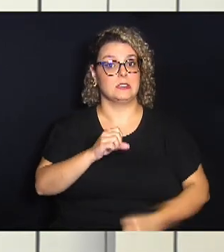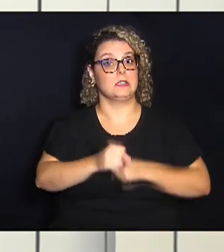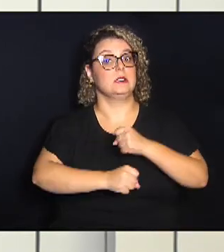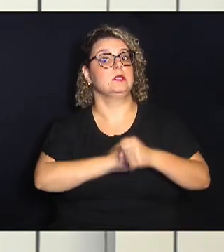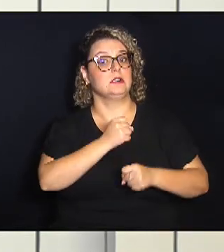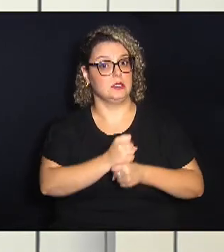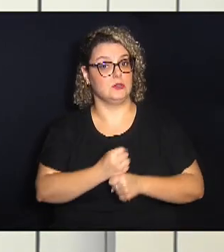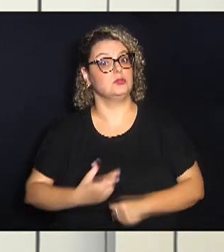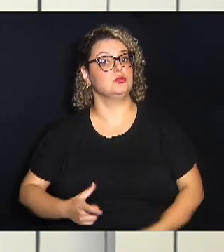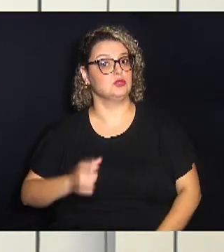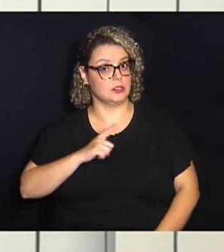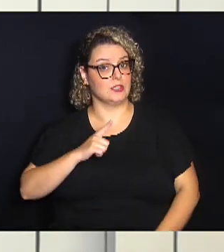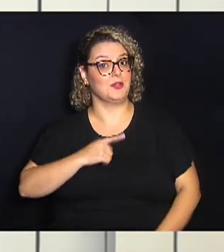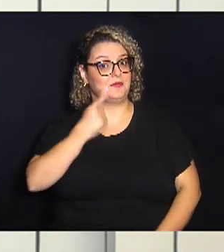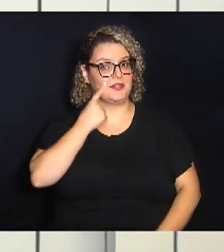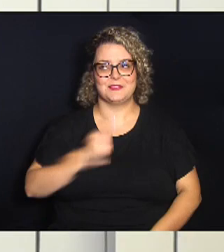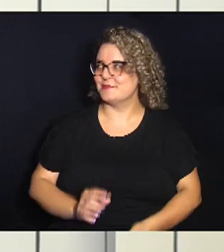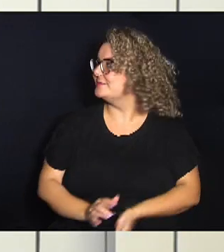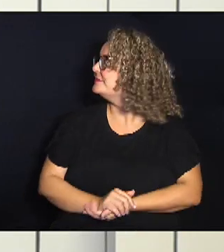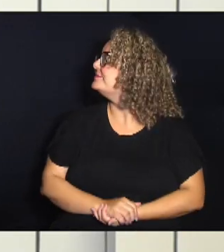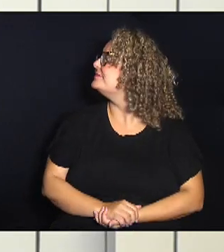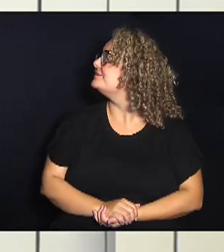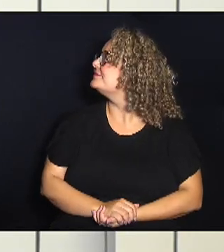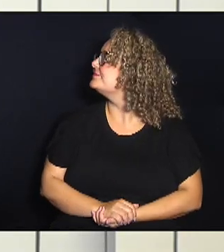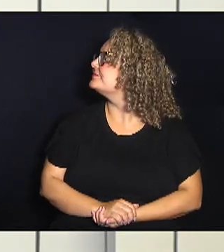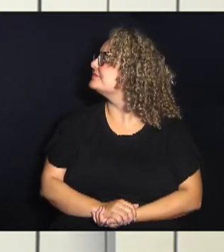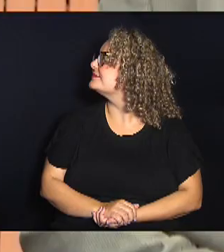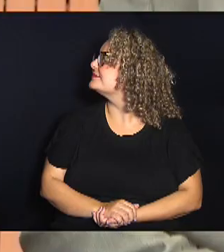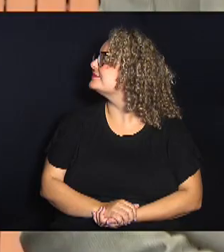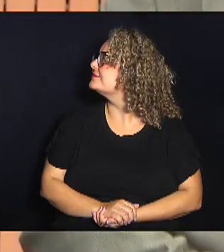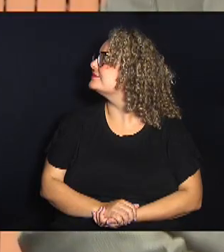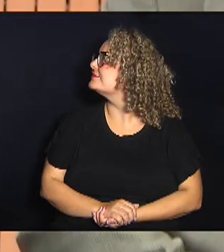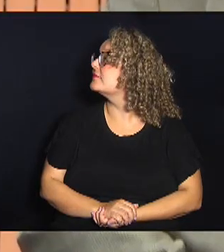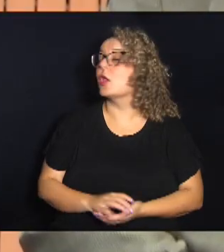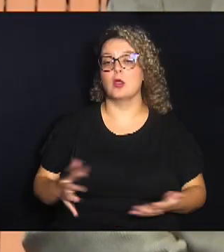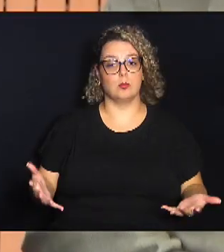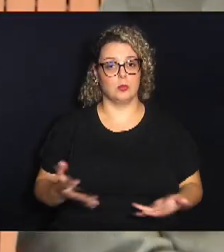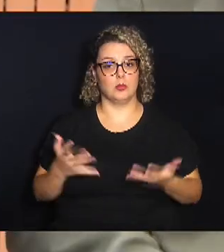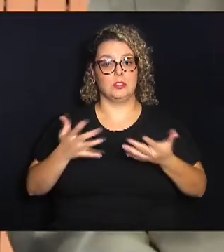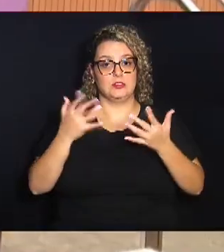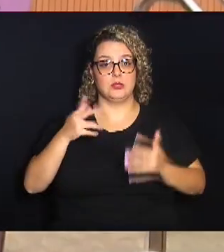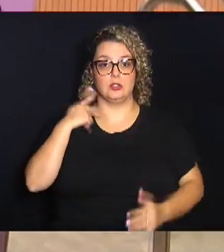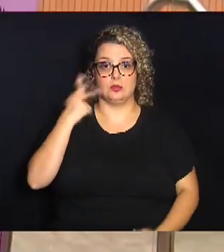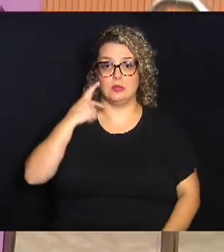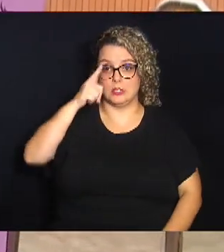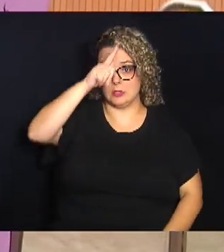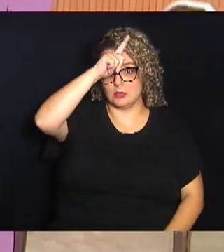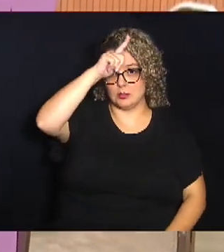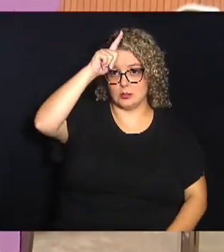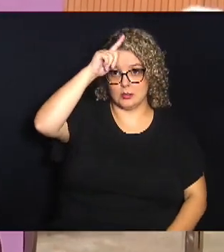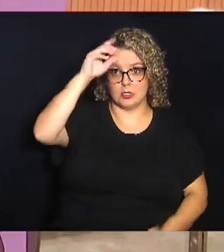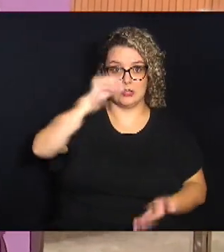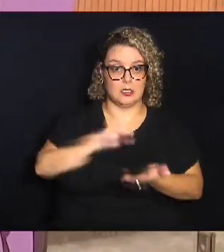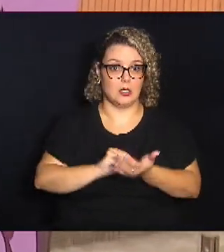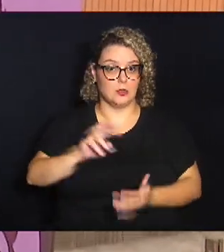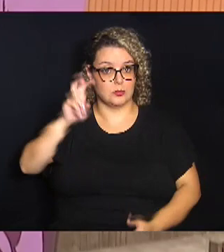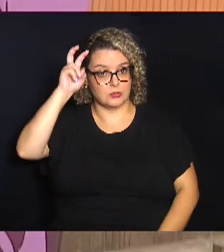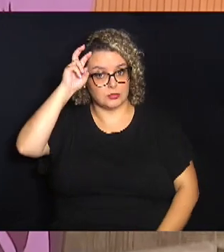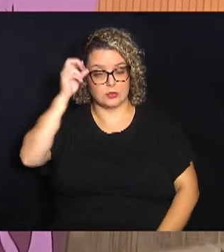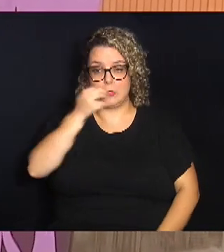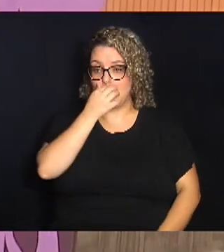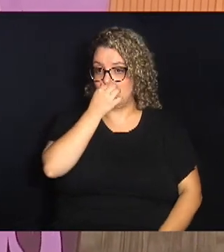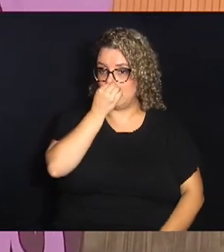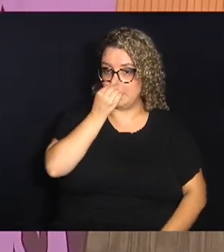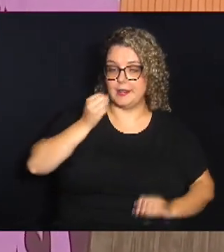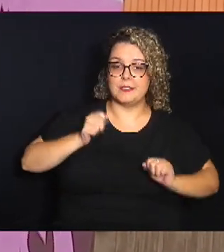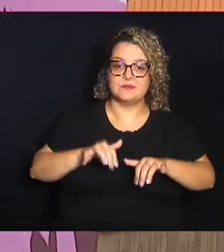existência. Confira como foi. Por iniciativa do vereador Gustavo Peta, na última quinta-feira, plenário da